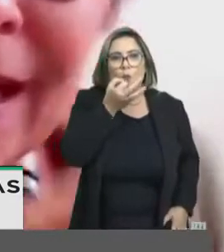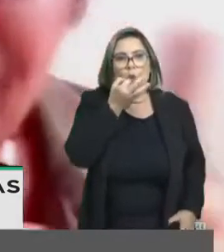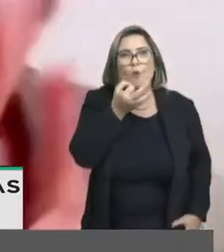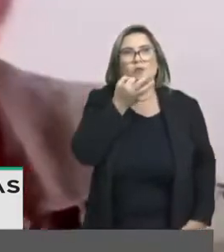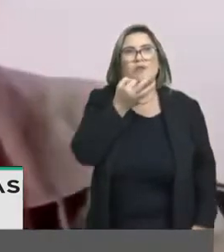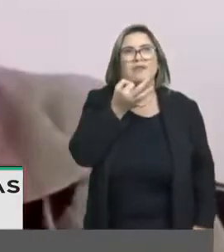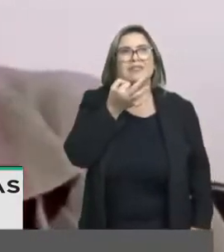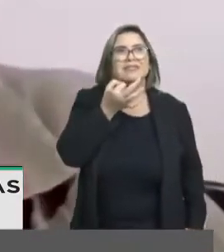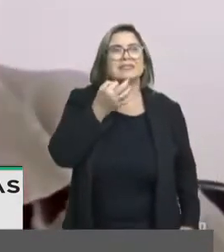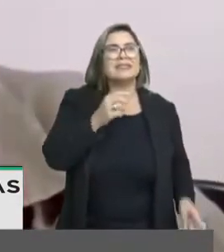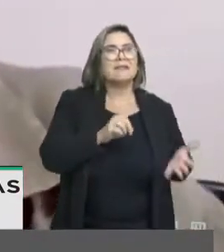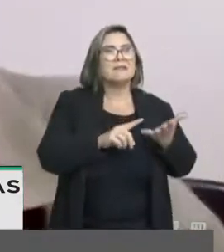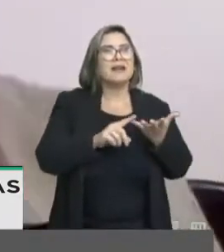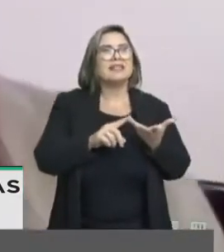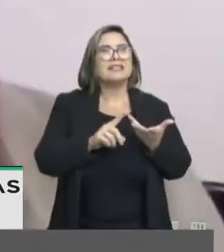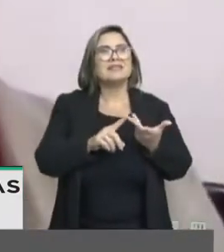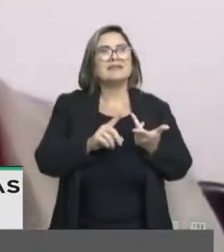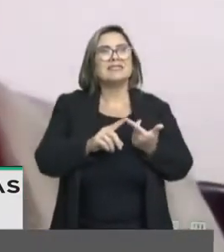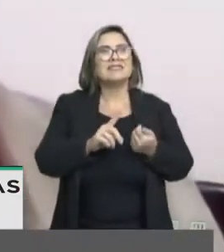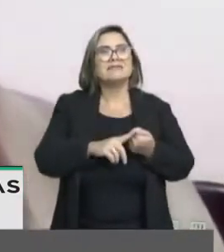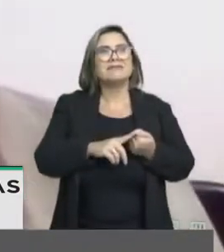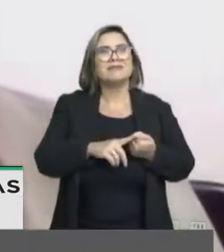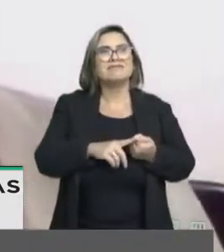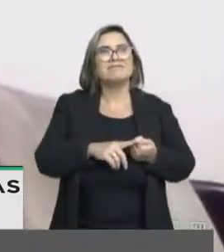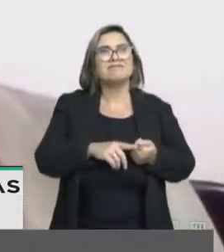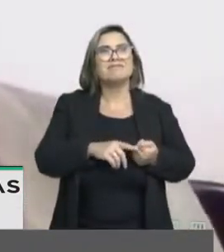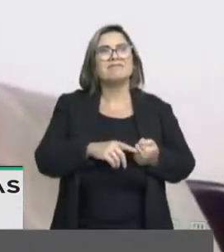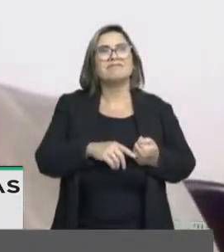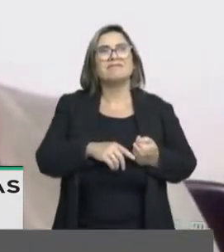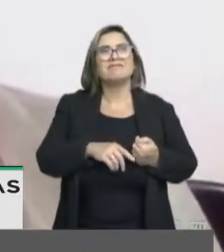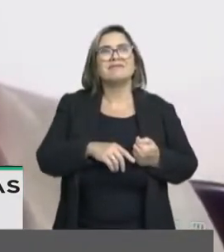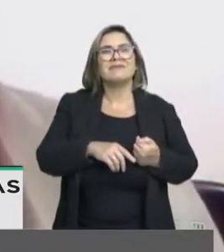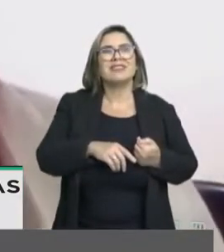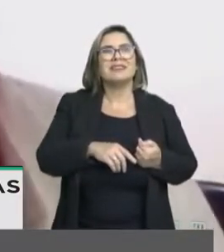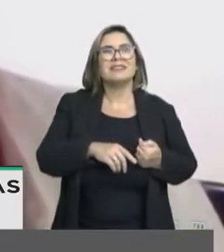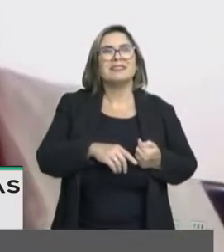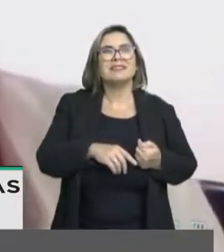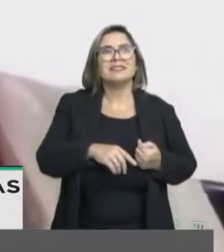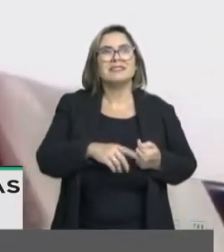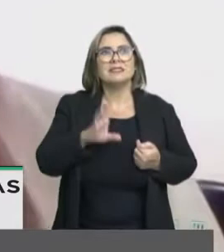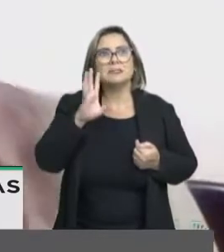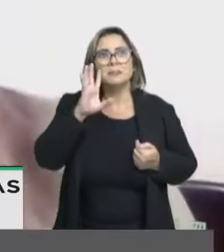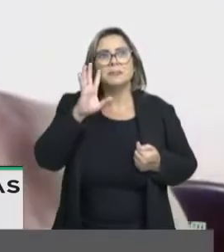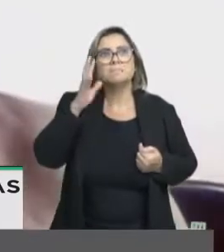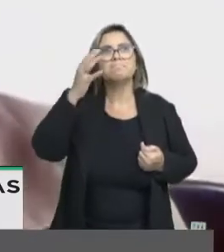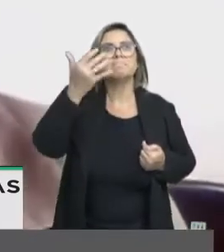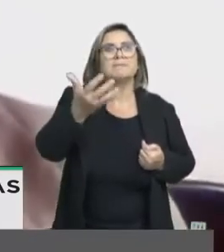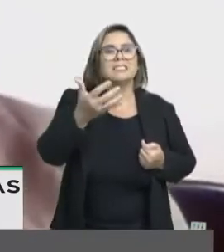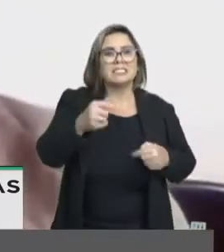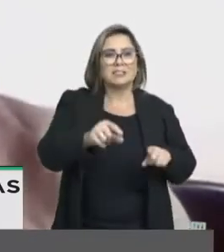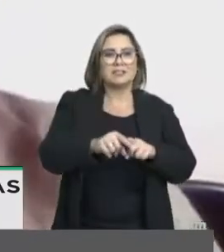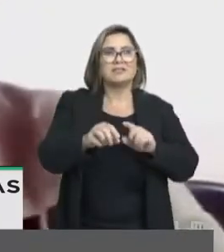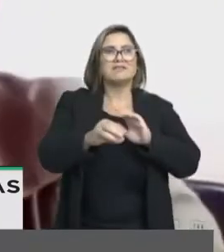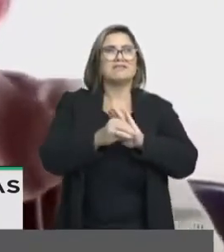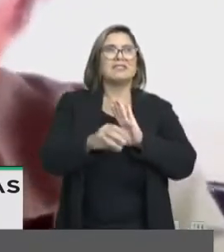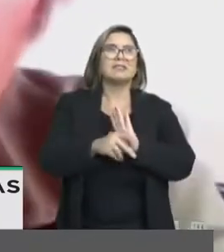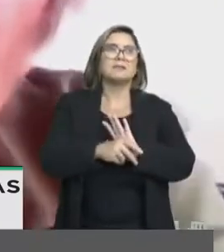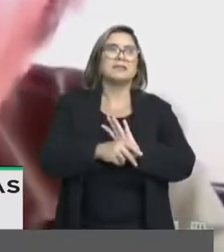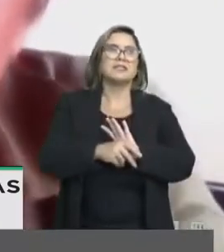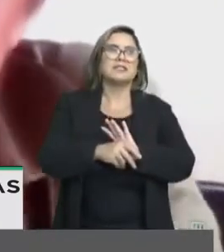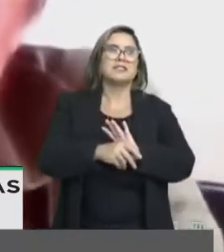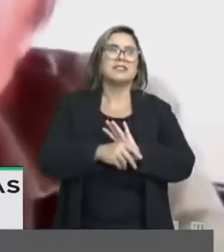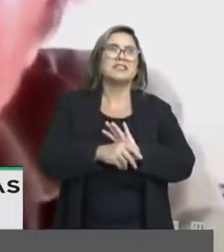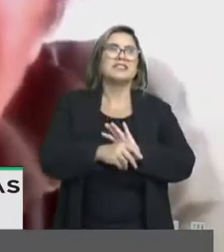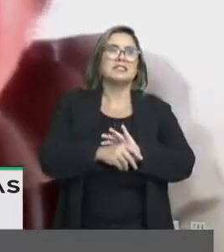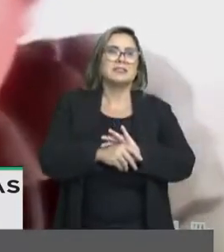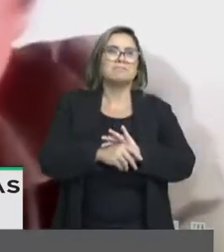elementos que não são abordados, não são resolvidos com essa medida provisória, é